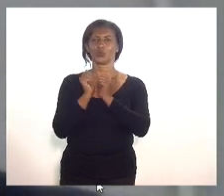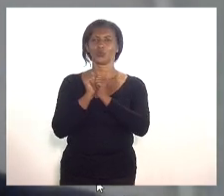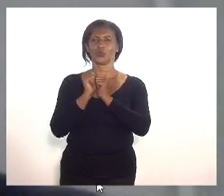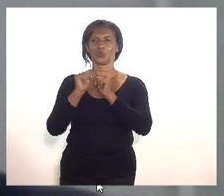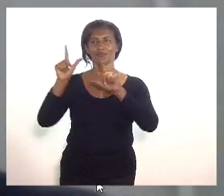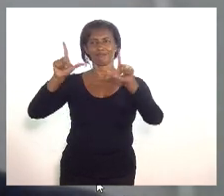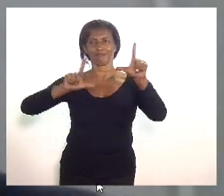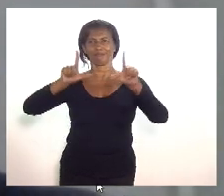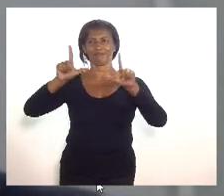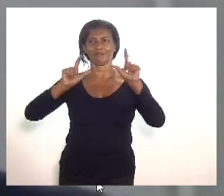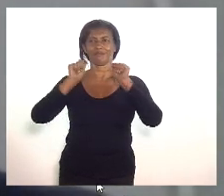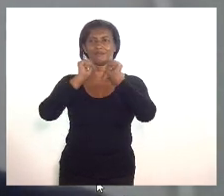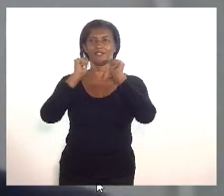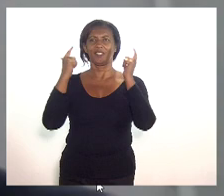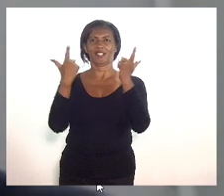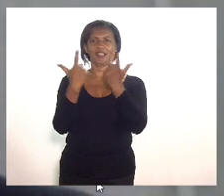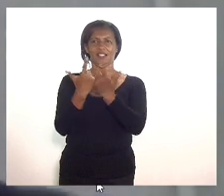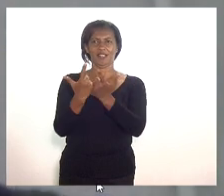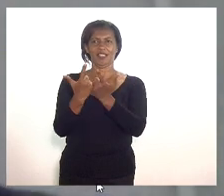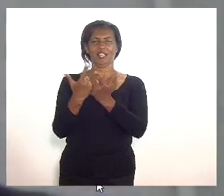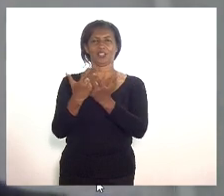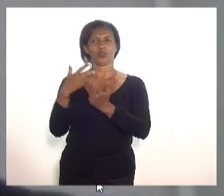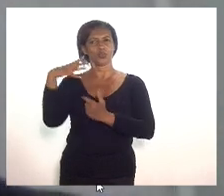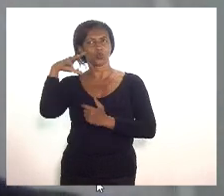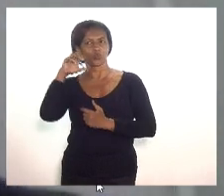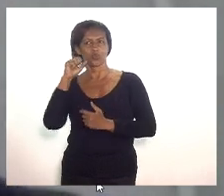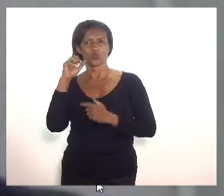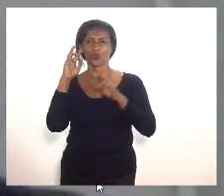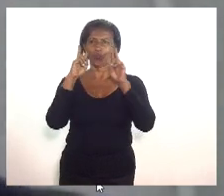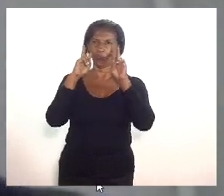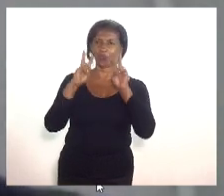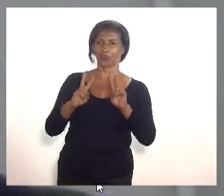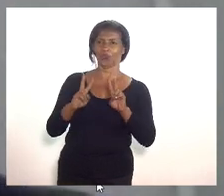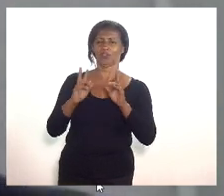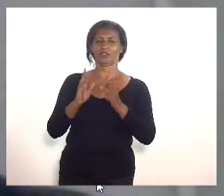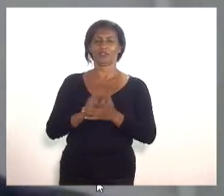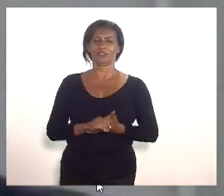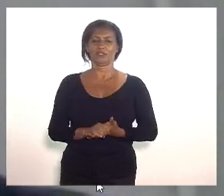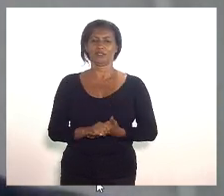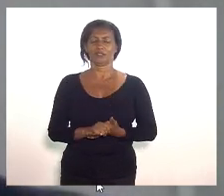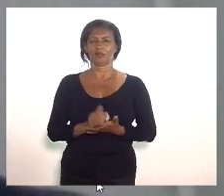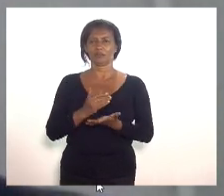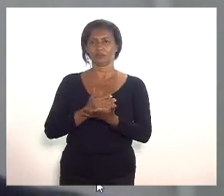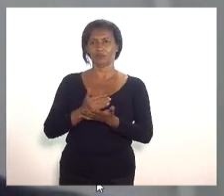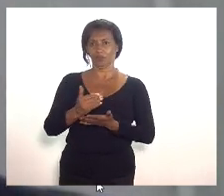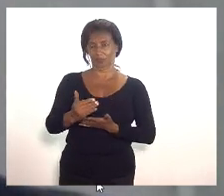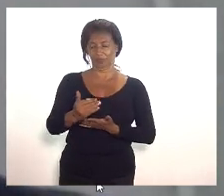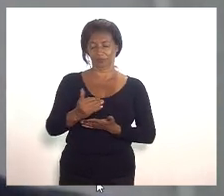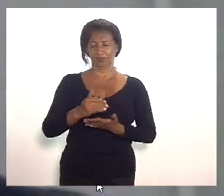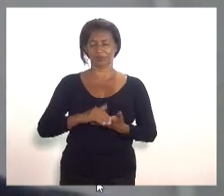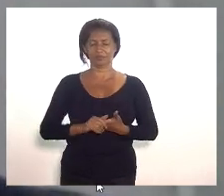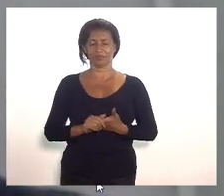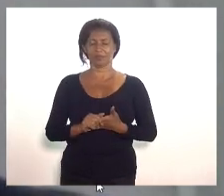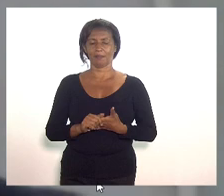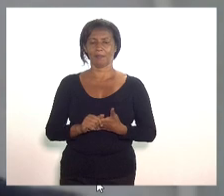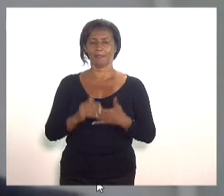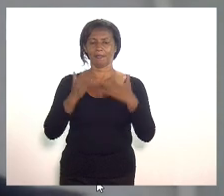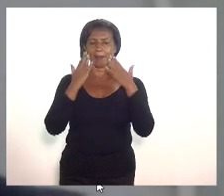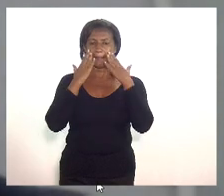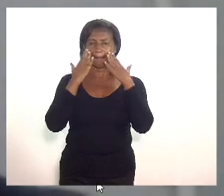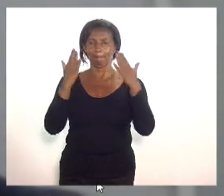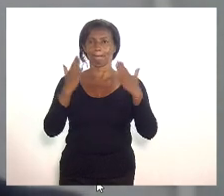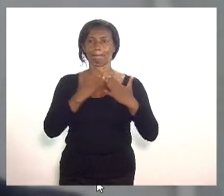Alerj e nos escutando nesse momento eu queria iniciar minha fala demonstrando aqui a minha